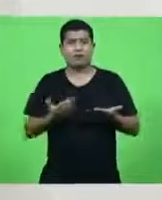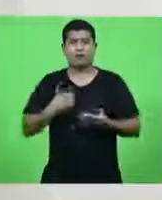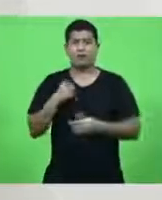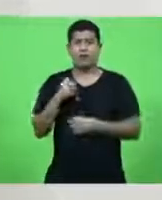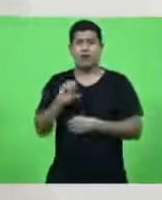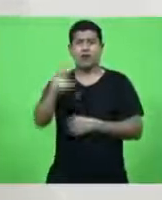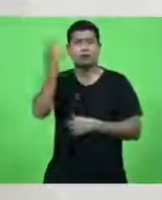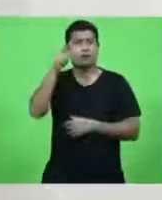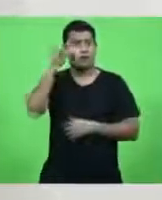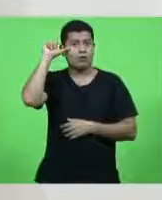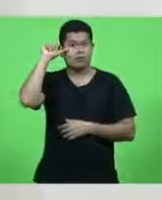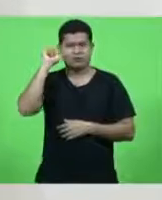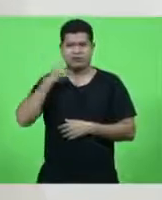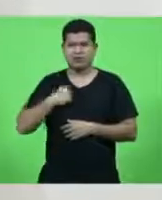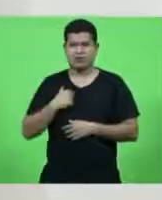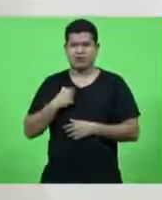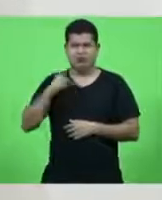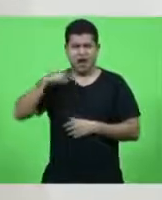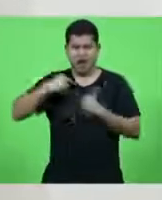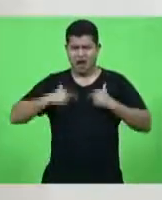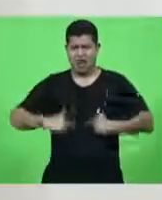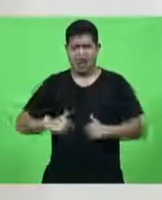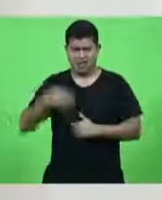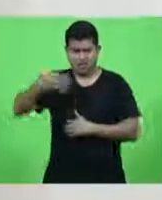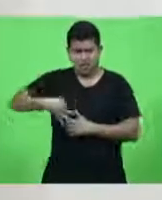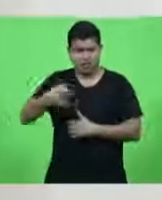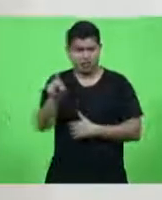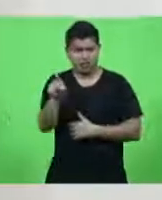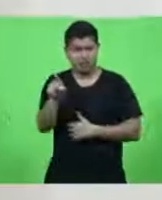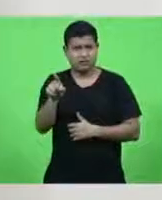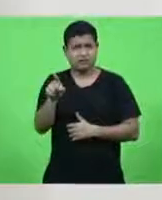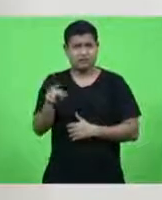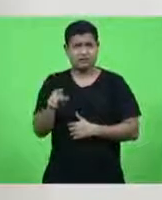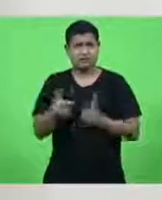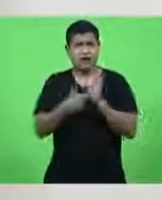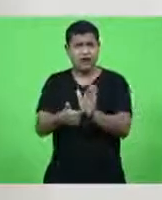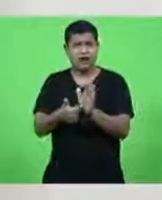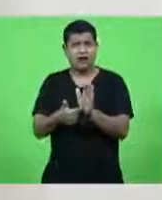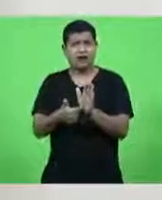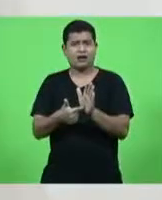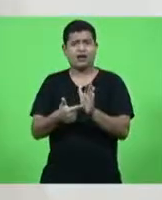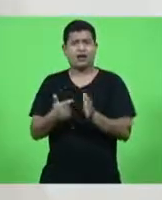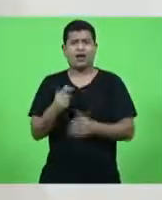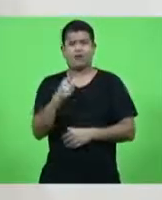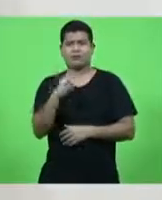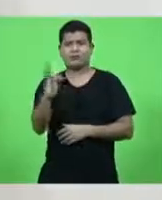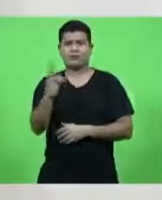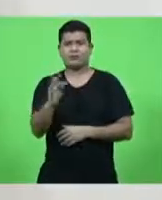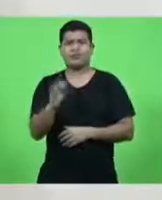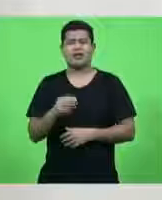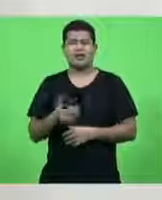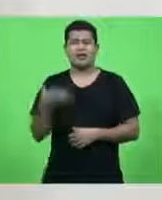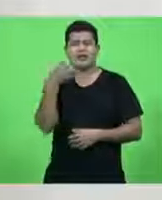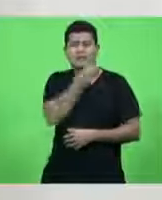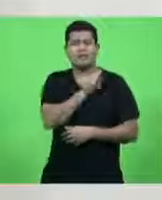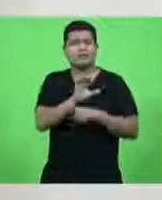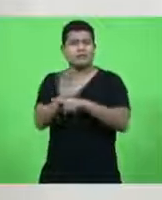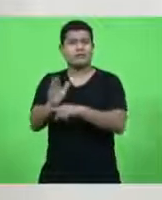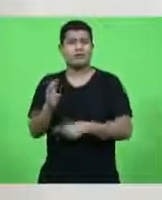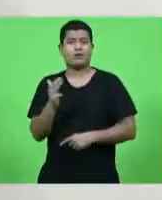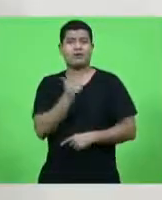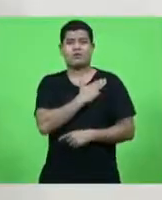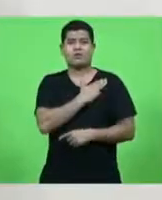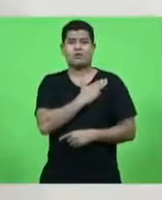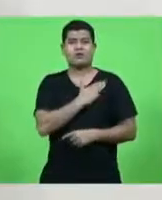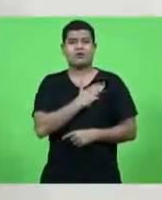não é parcialidade. O cara que é indicado pelo PT é salvando o Lula de quatro condenações.